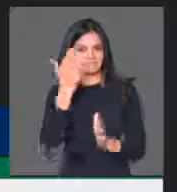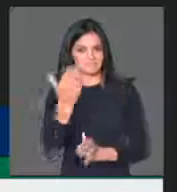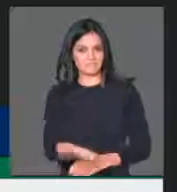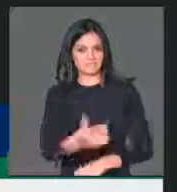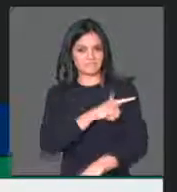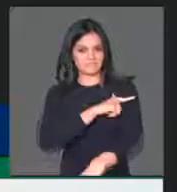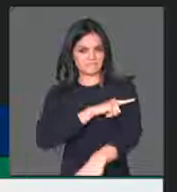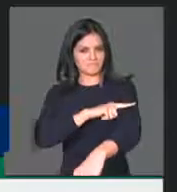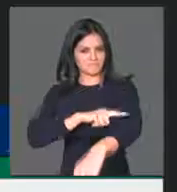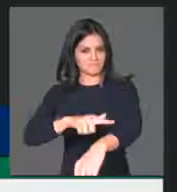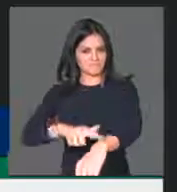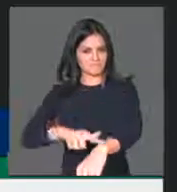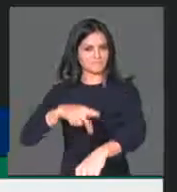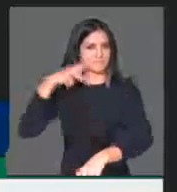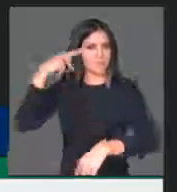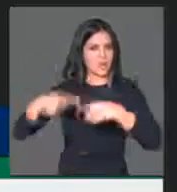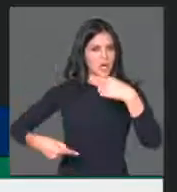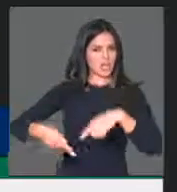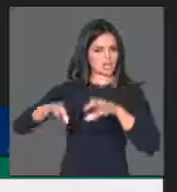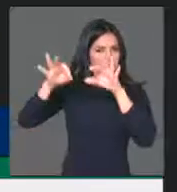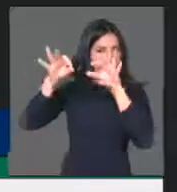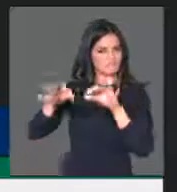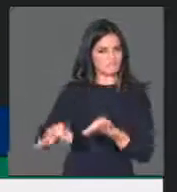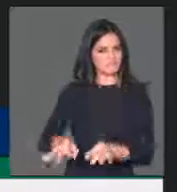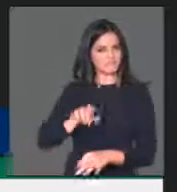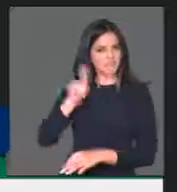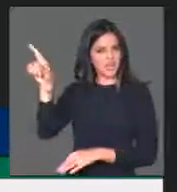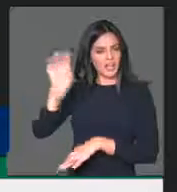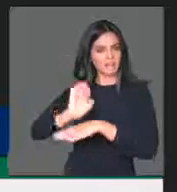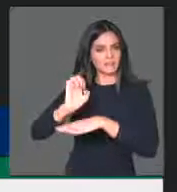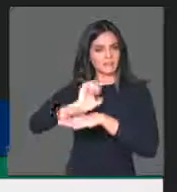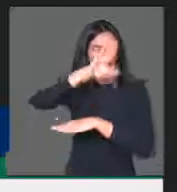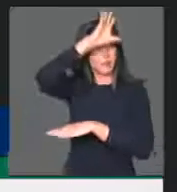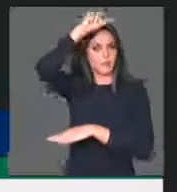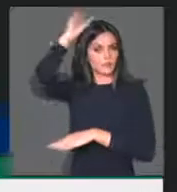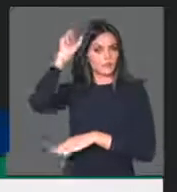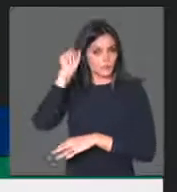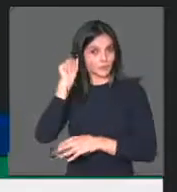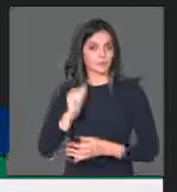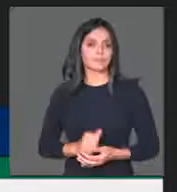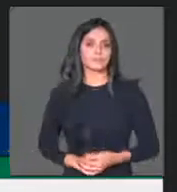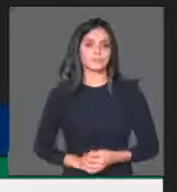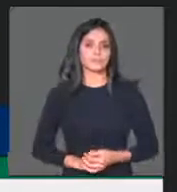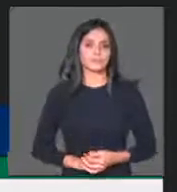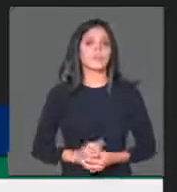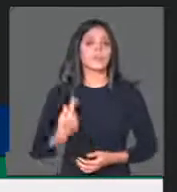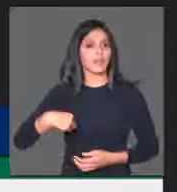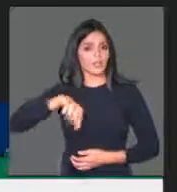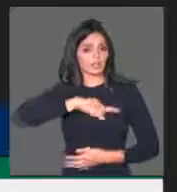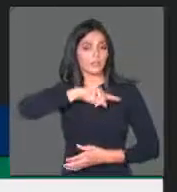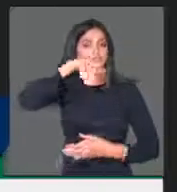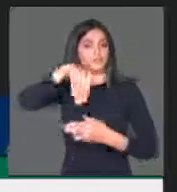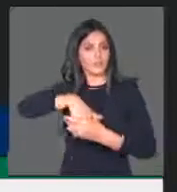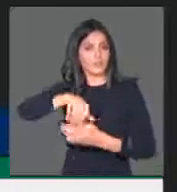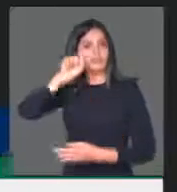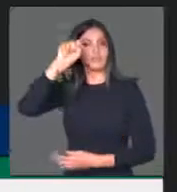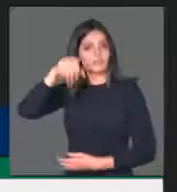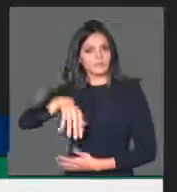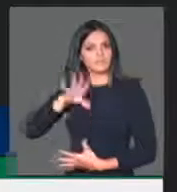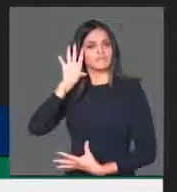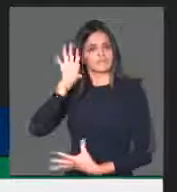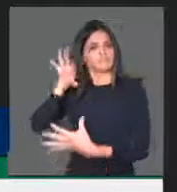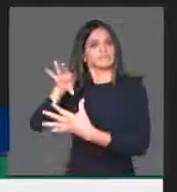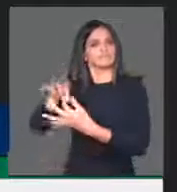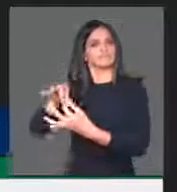política no estado do Amazonas. O PSB vota sim, concorda com o relator, deputado